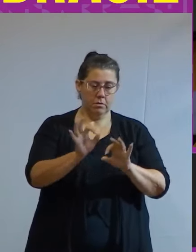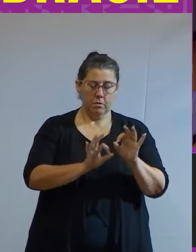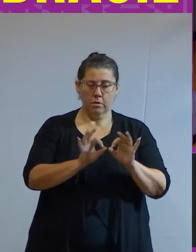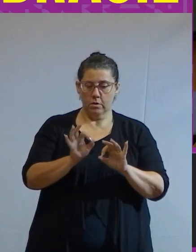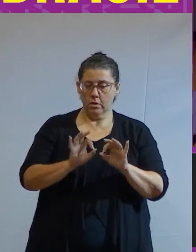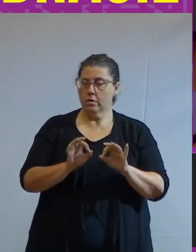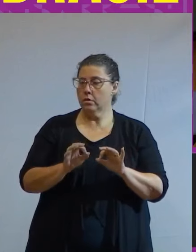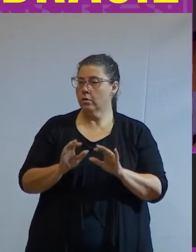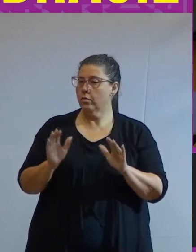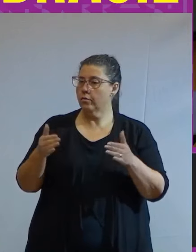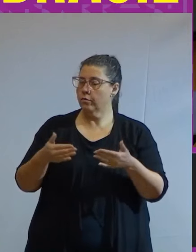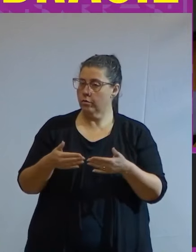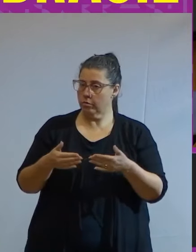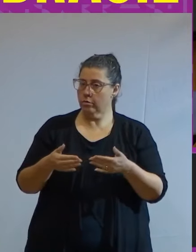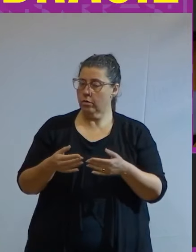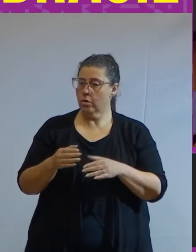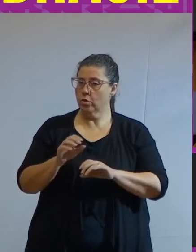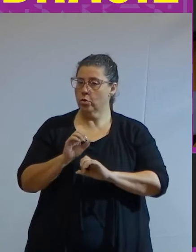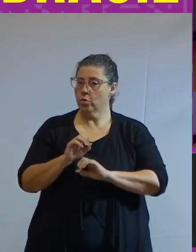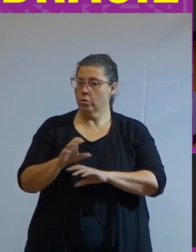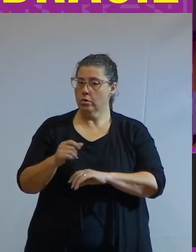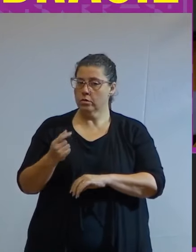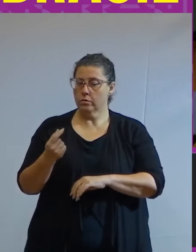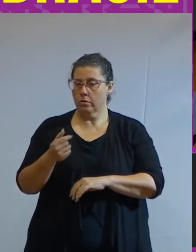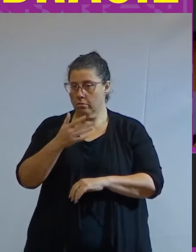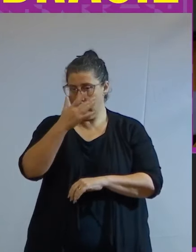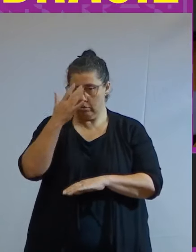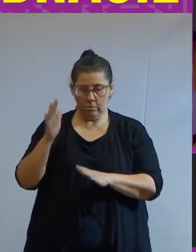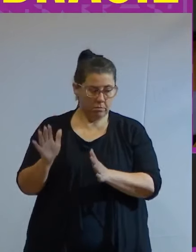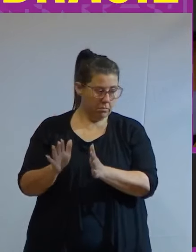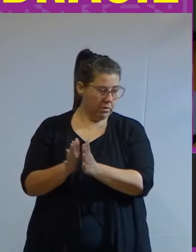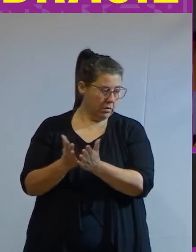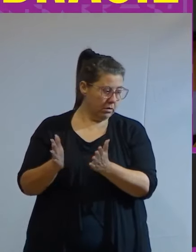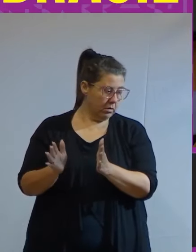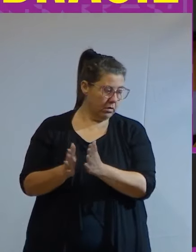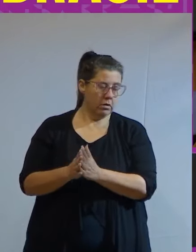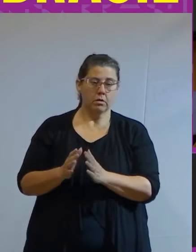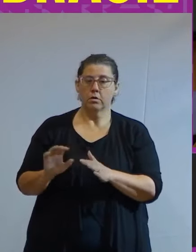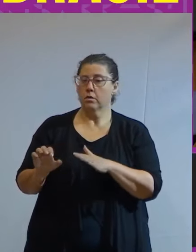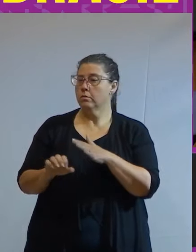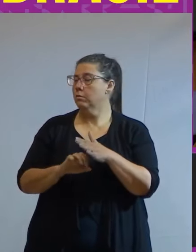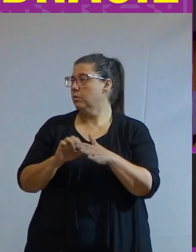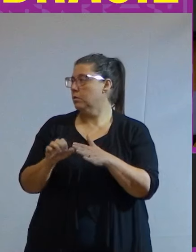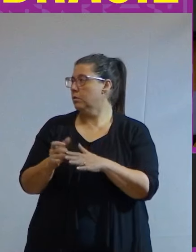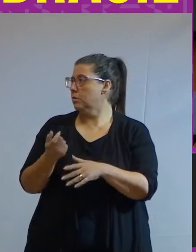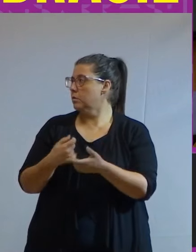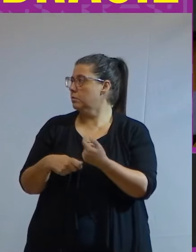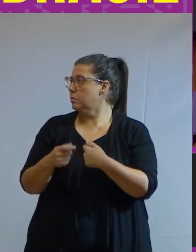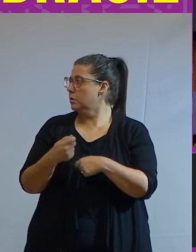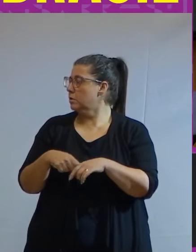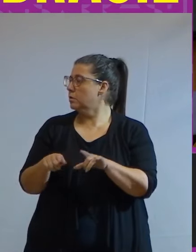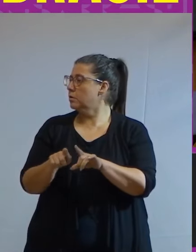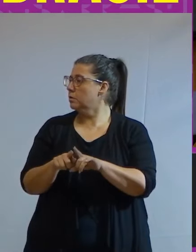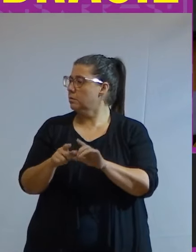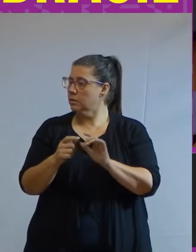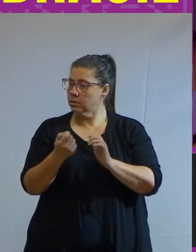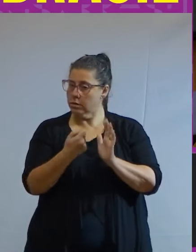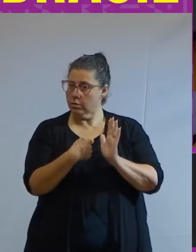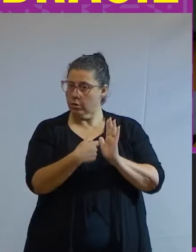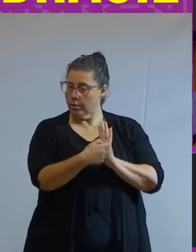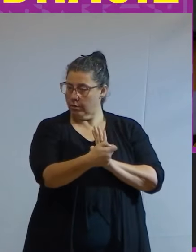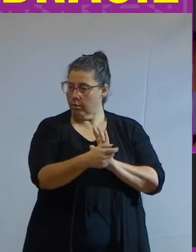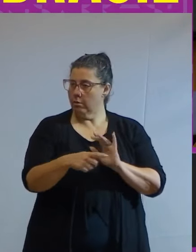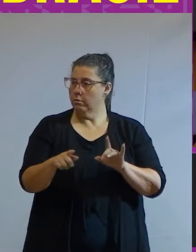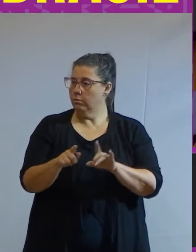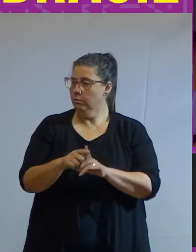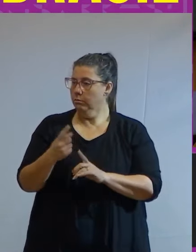focados em educação financeira para pessoas de baixa renda é empresária administradora escritora e